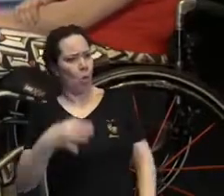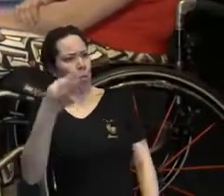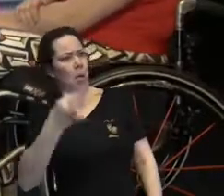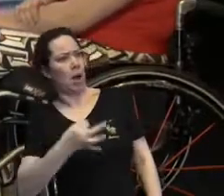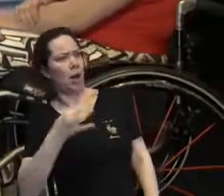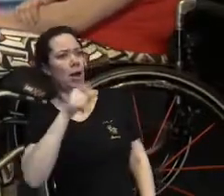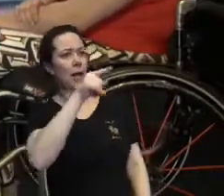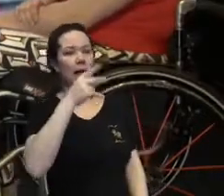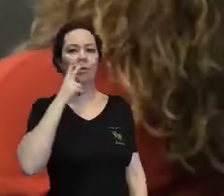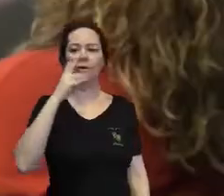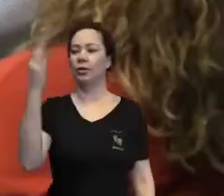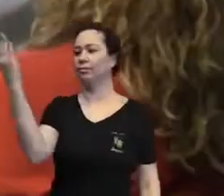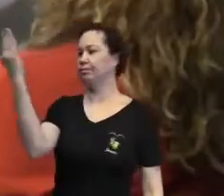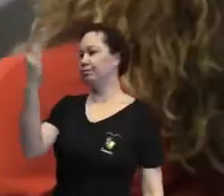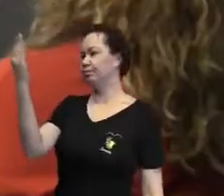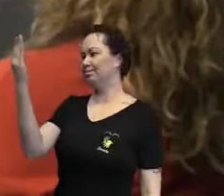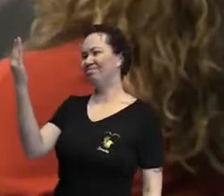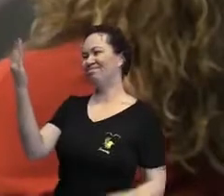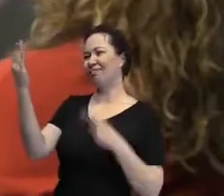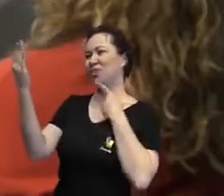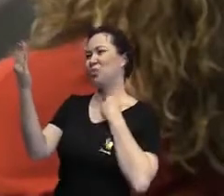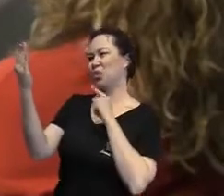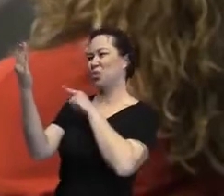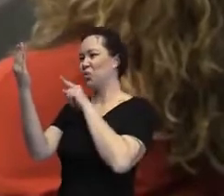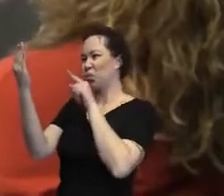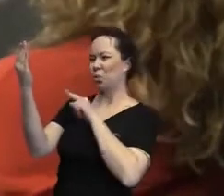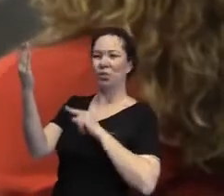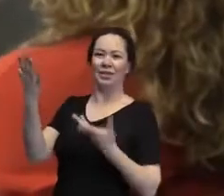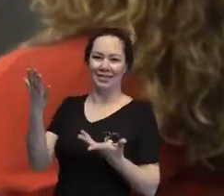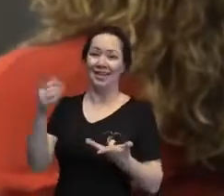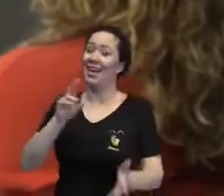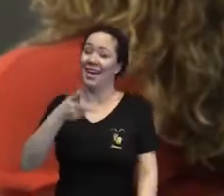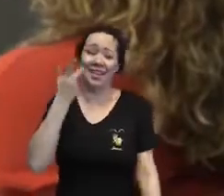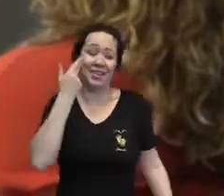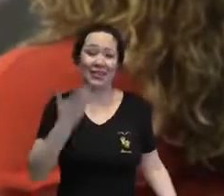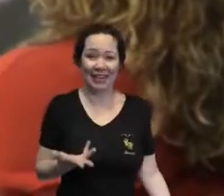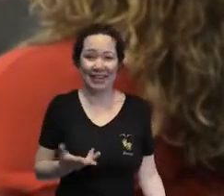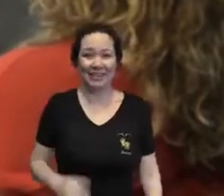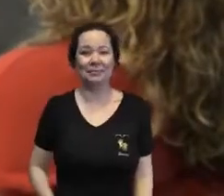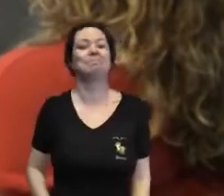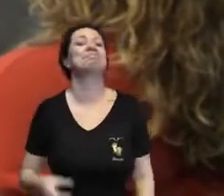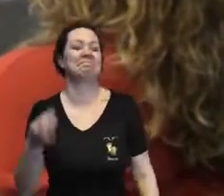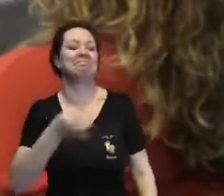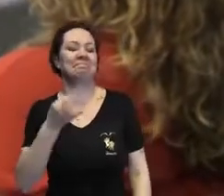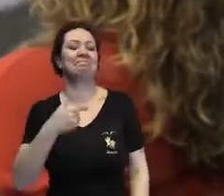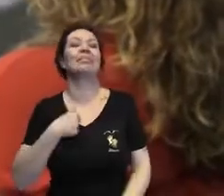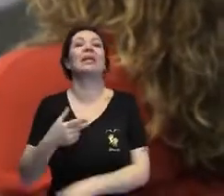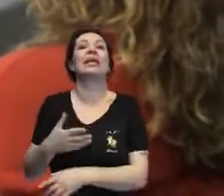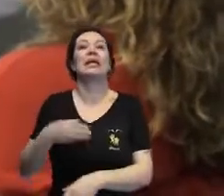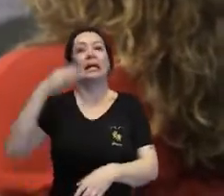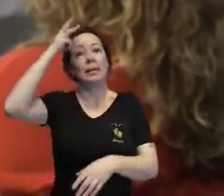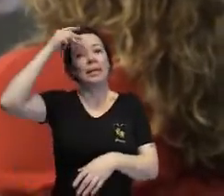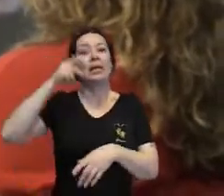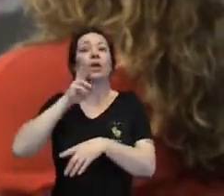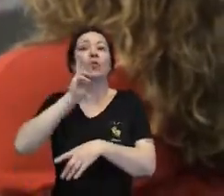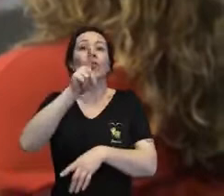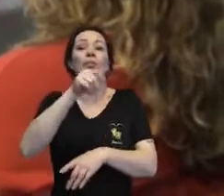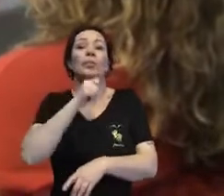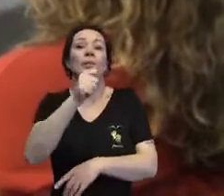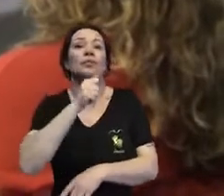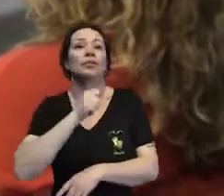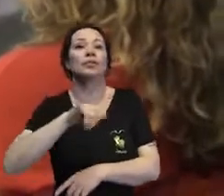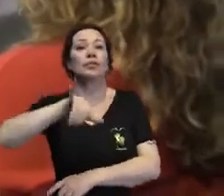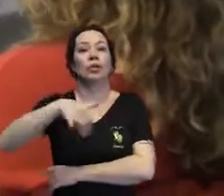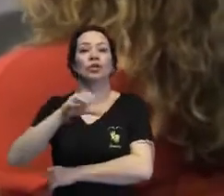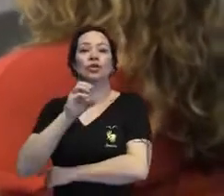no espelho e tem alguma coisa que ela não está satisfeita. Que demais. Mariana, eu vi uma entrevista tua com a Joyce Bert, queria mandar um super